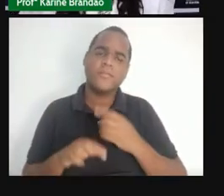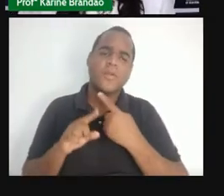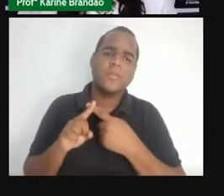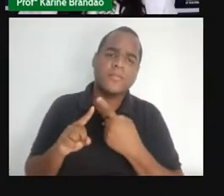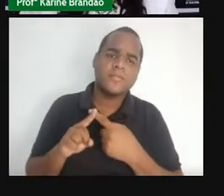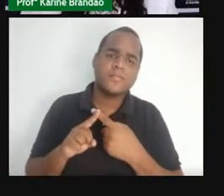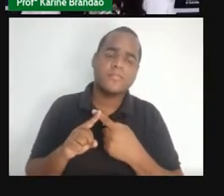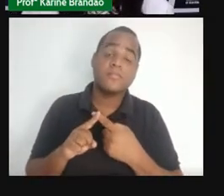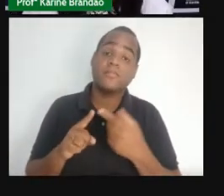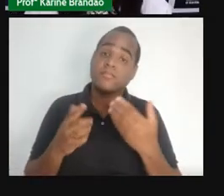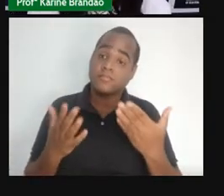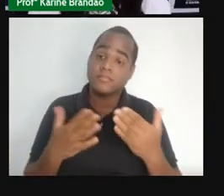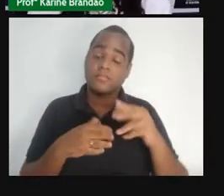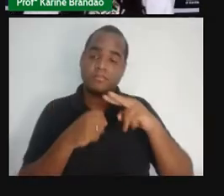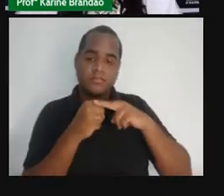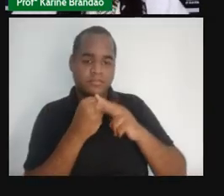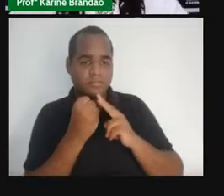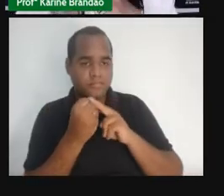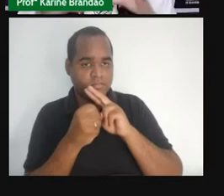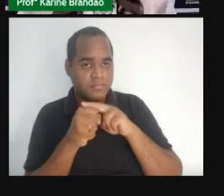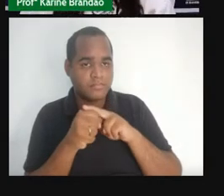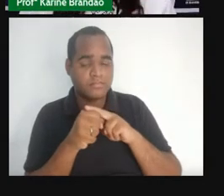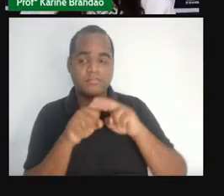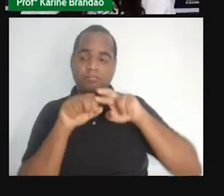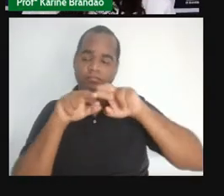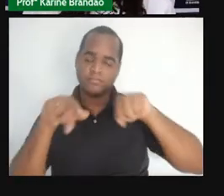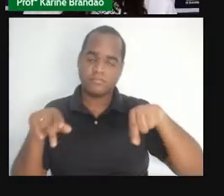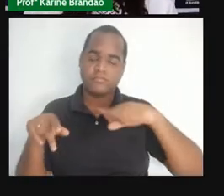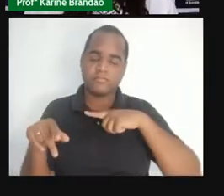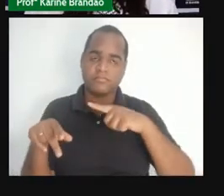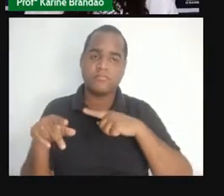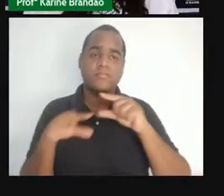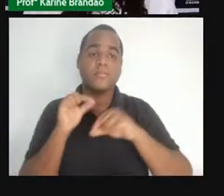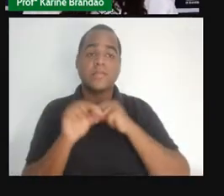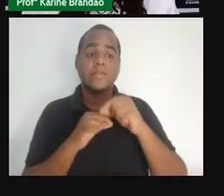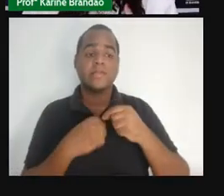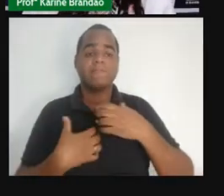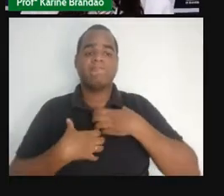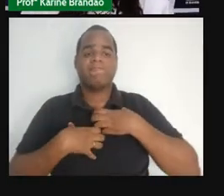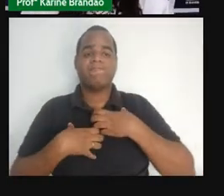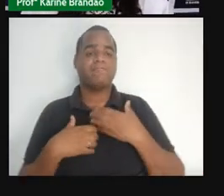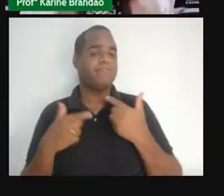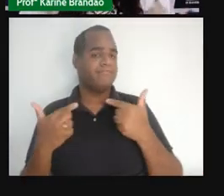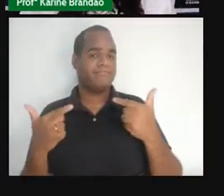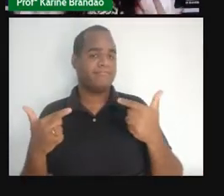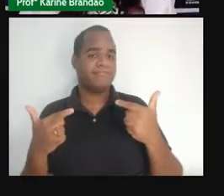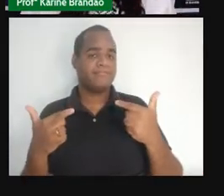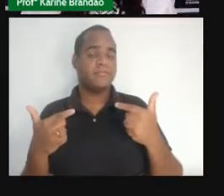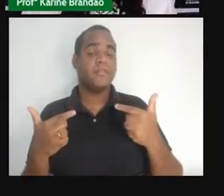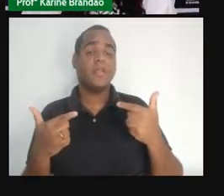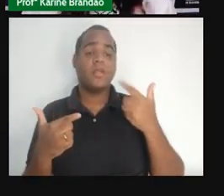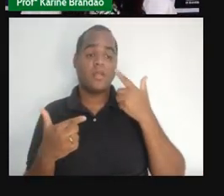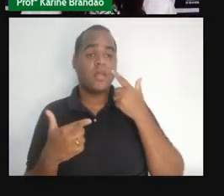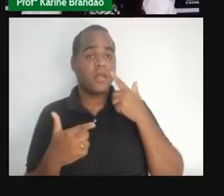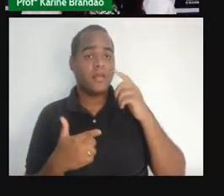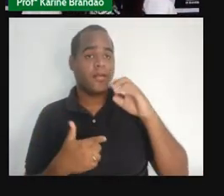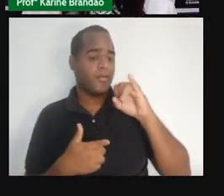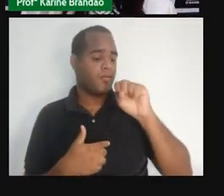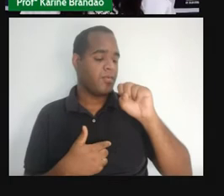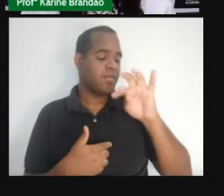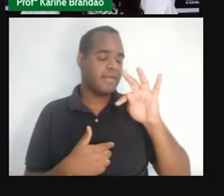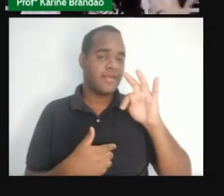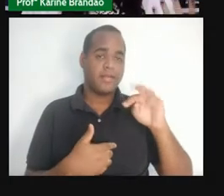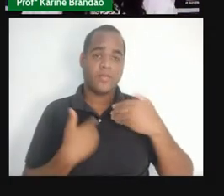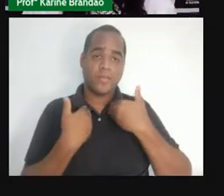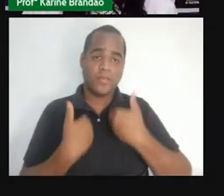Porque esse vírus, muitas vezes, a maioria das vezes ele é assintomático. Quando ele infecta o corpo de